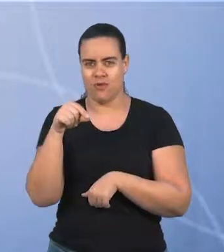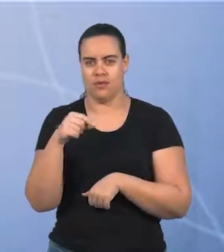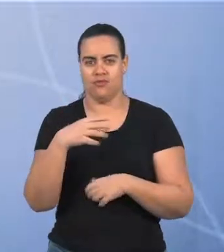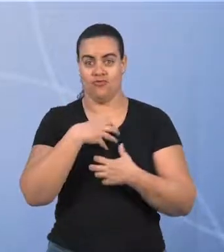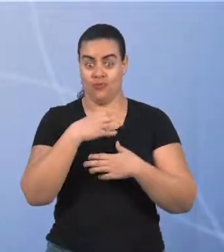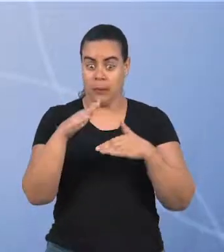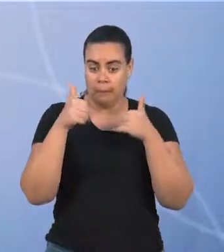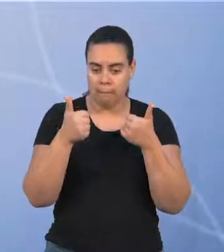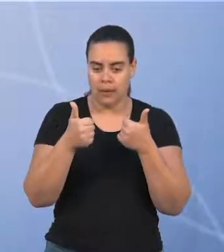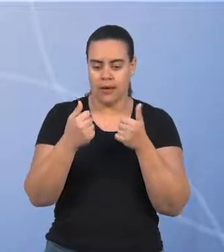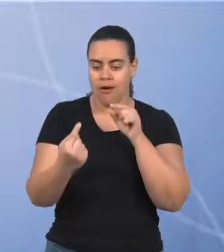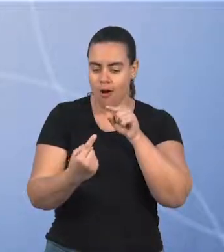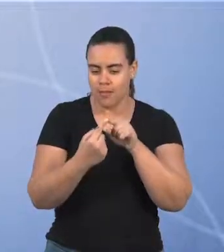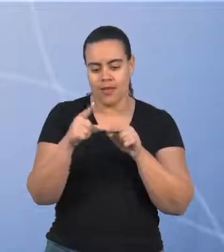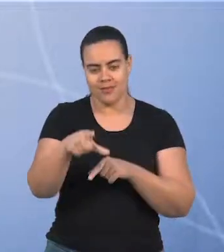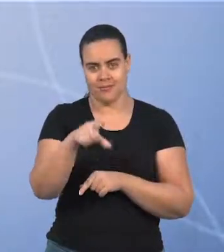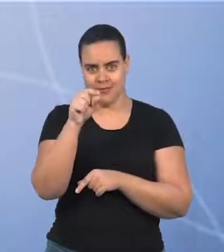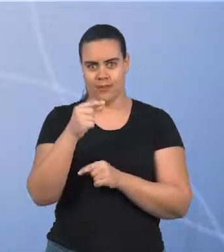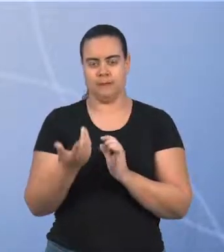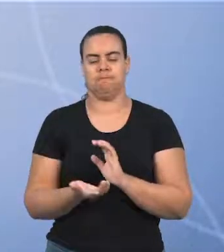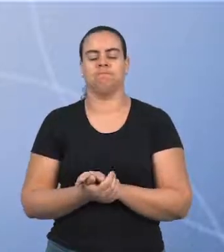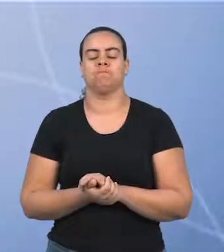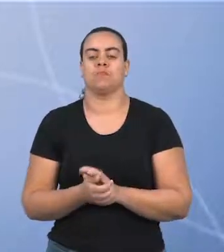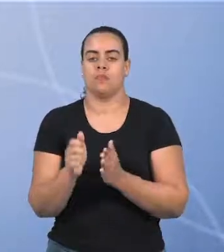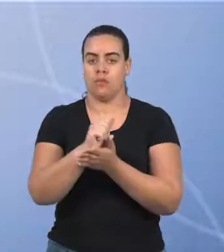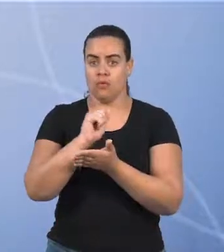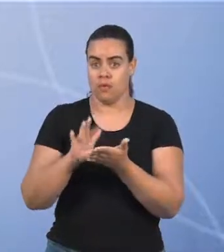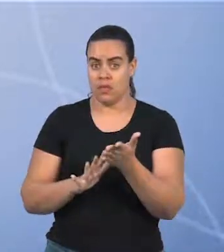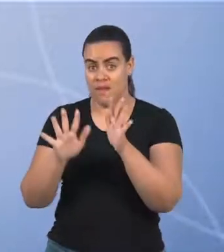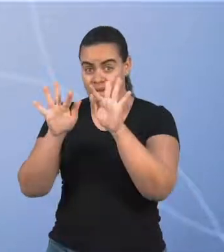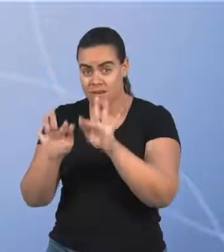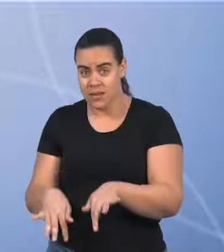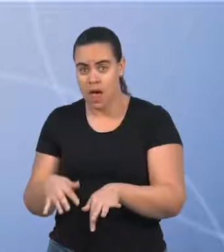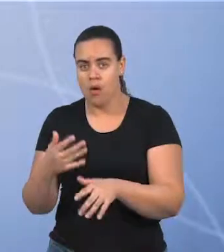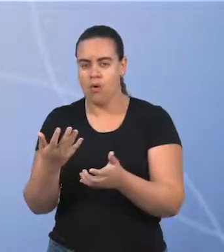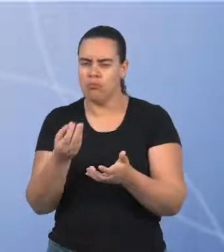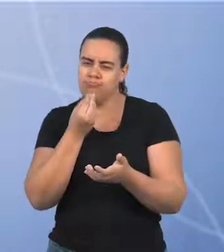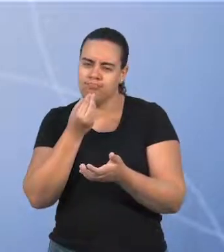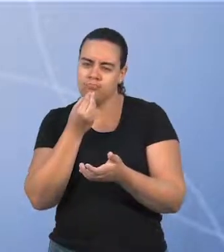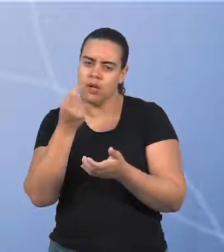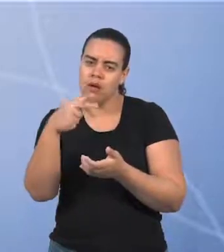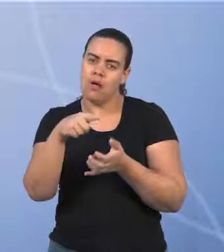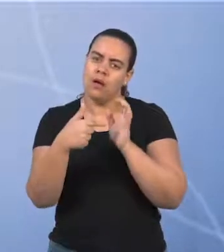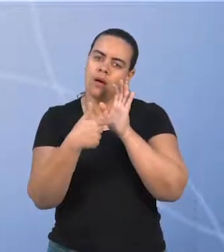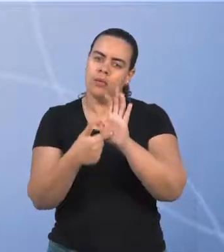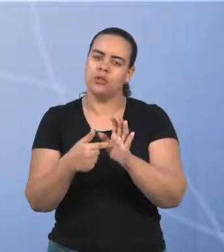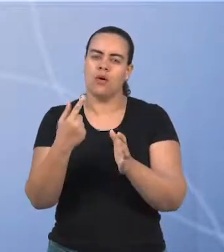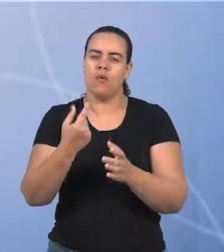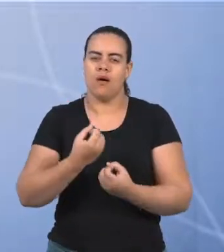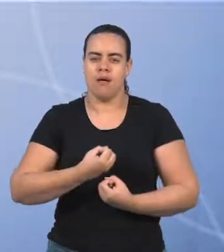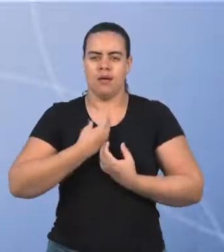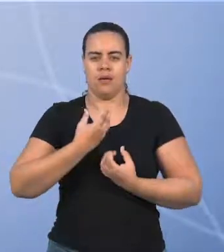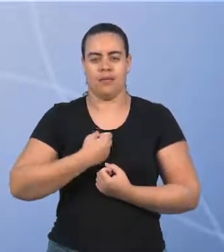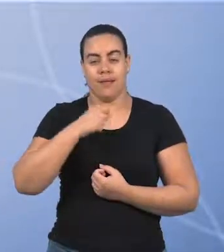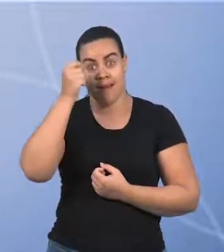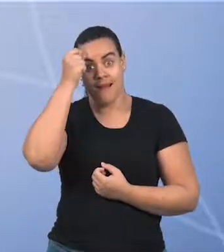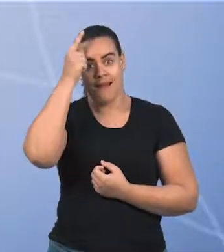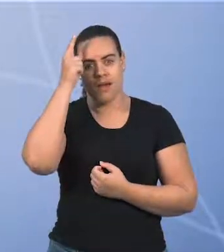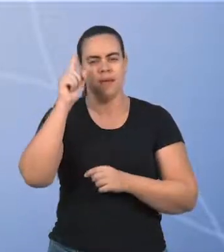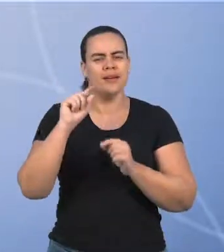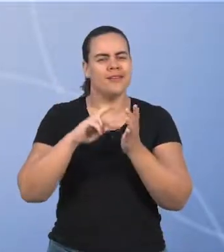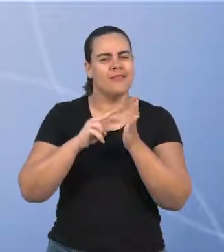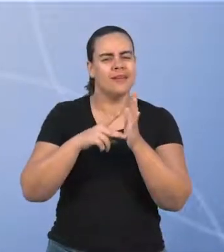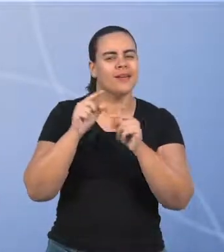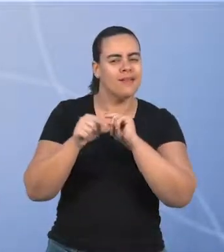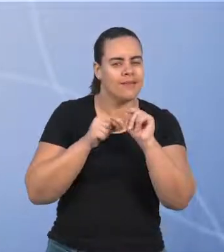confortáveis para expressar suas ideias. Para a atividade final, eu gostaria que vocês apresentassem uma proposição criativa. E o que eu chamo de proposição criativa?